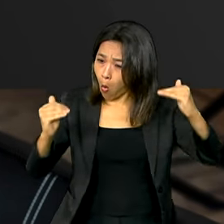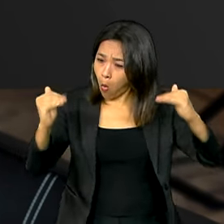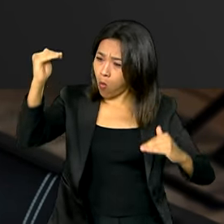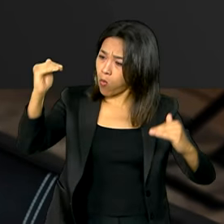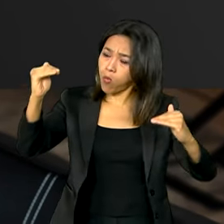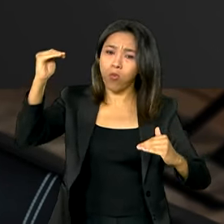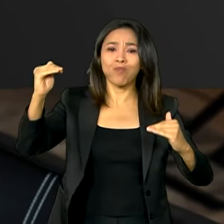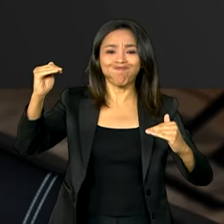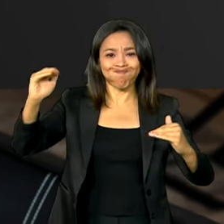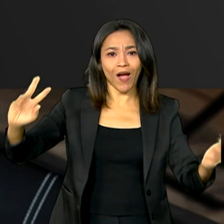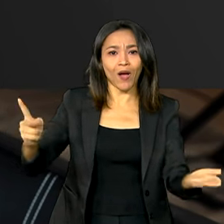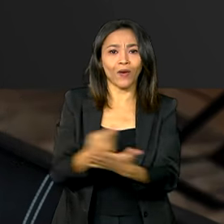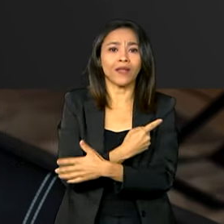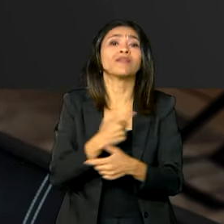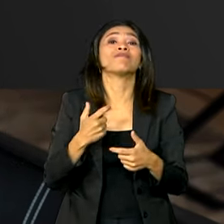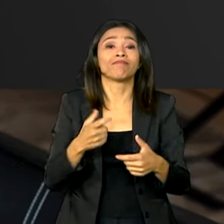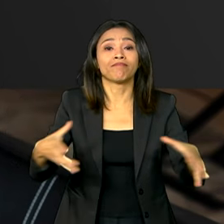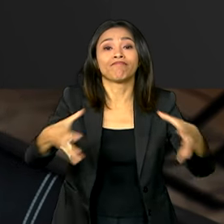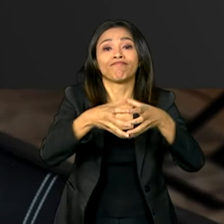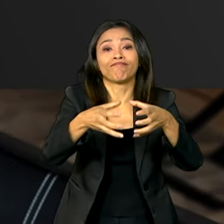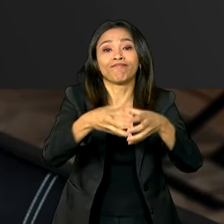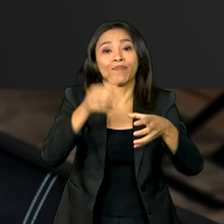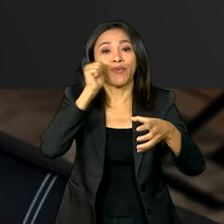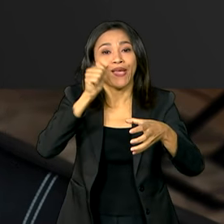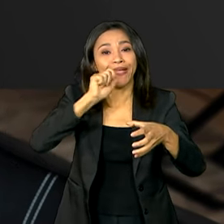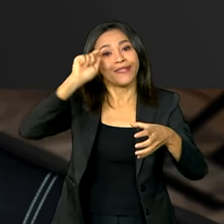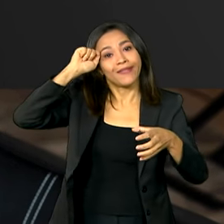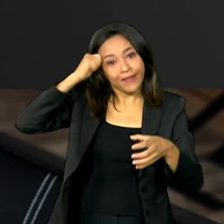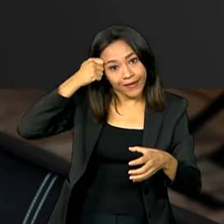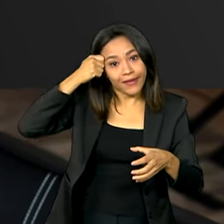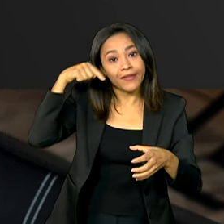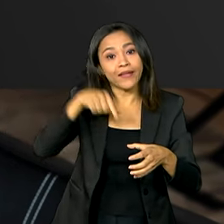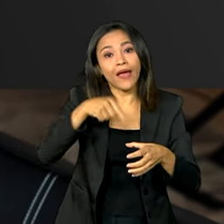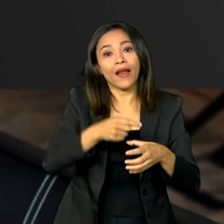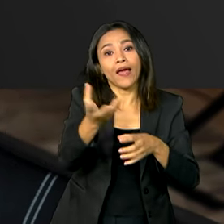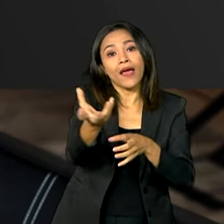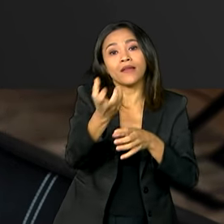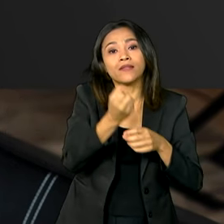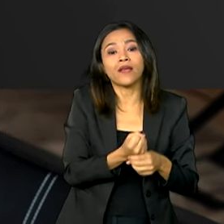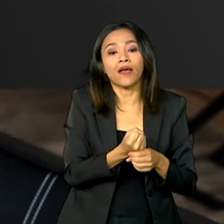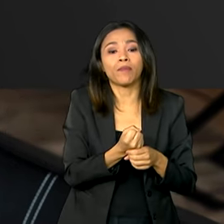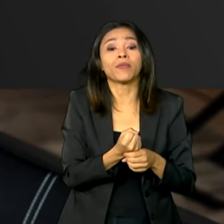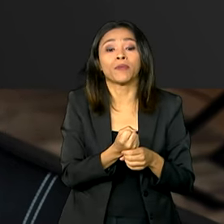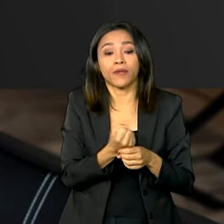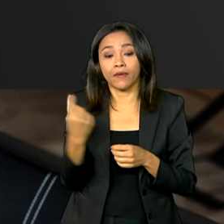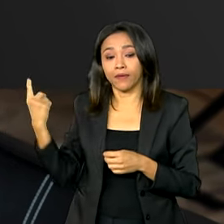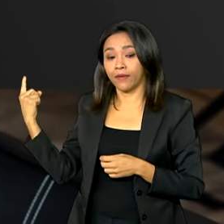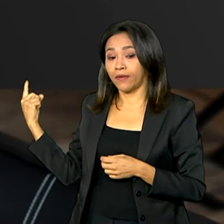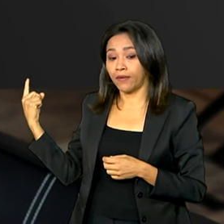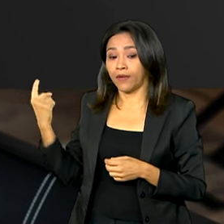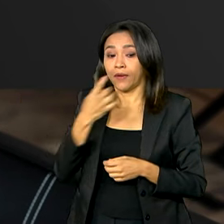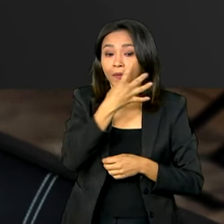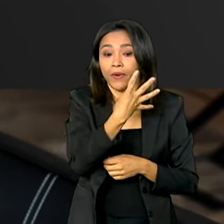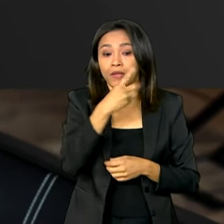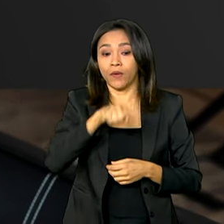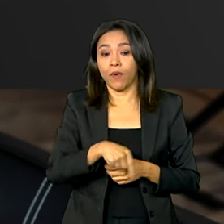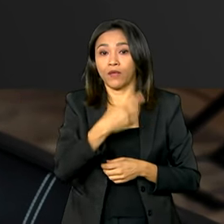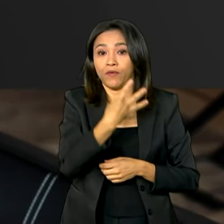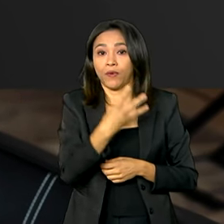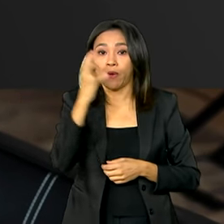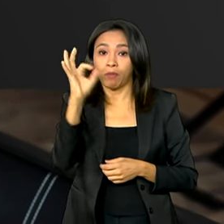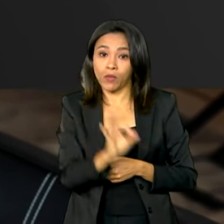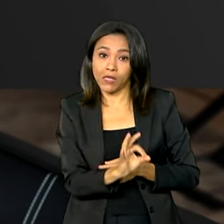entanto, ocorre entre as mulheres negras, que recebem apenas 44,4